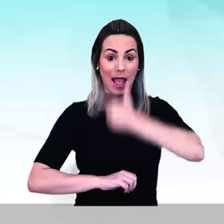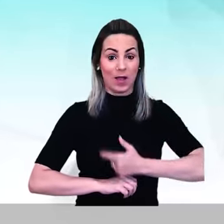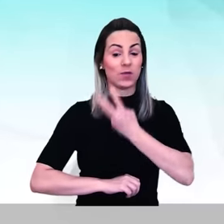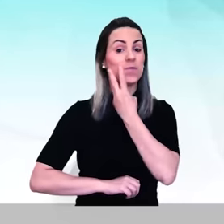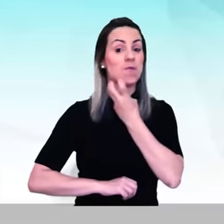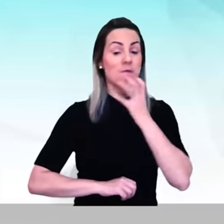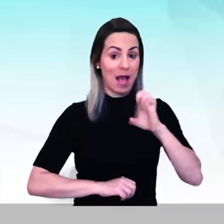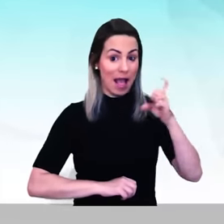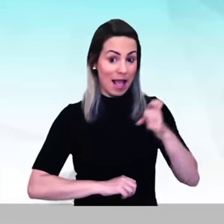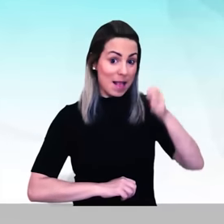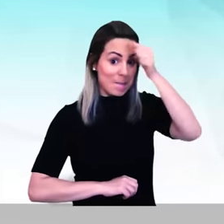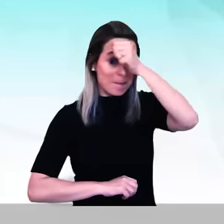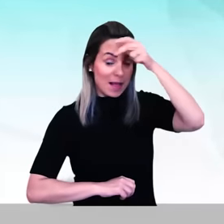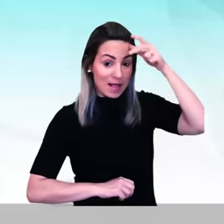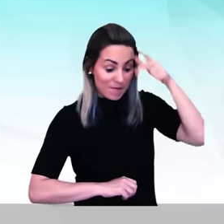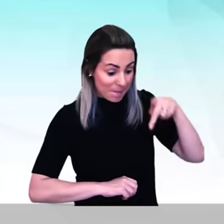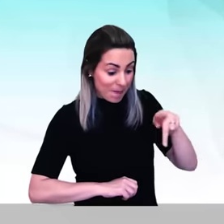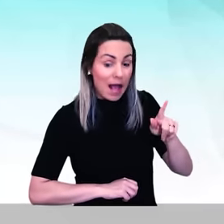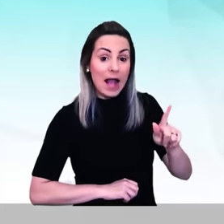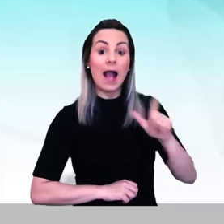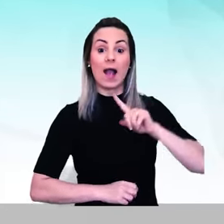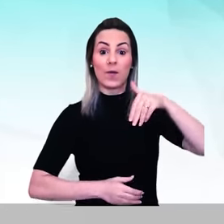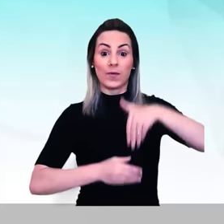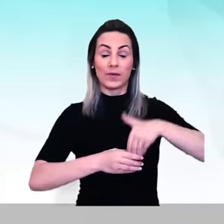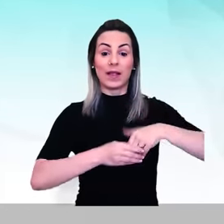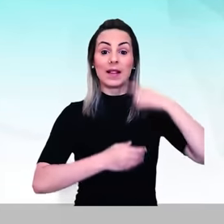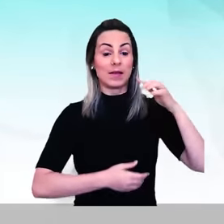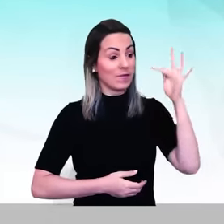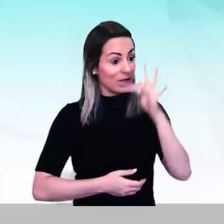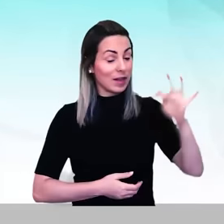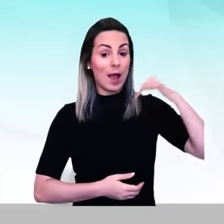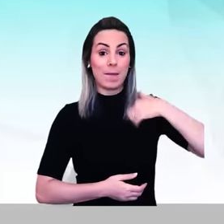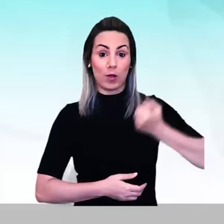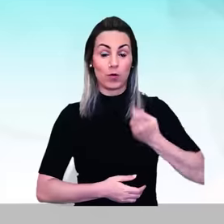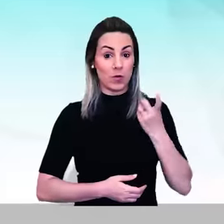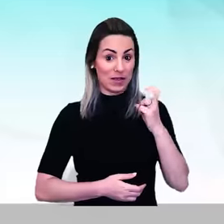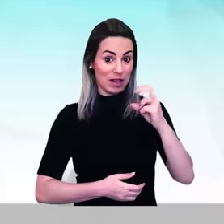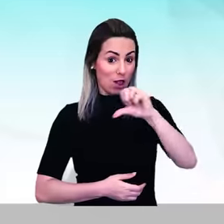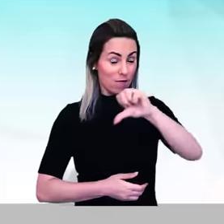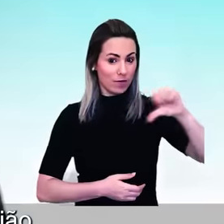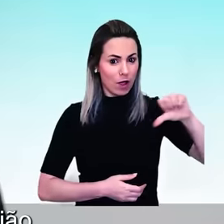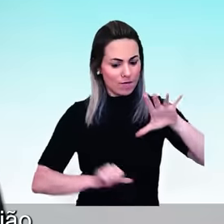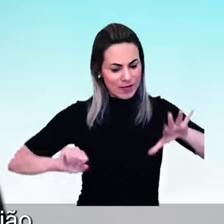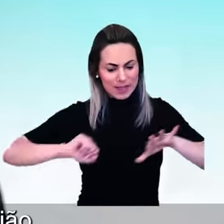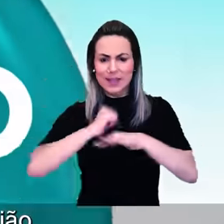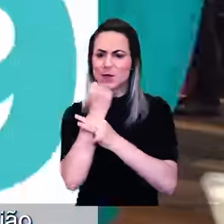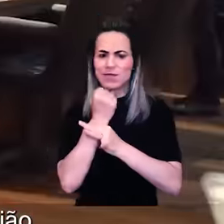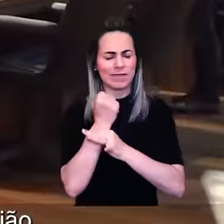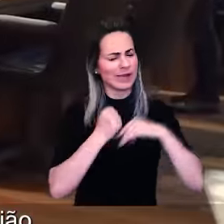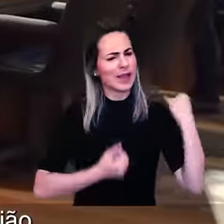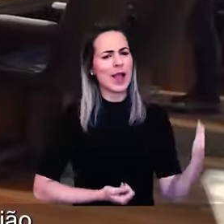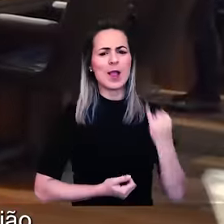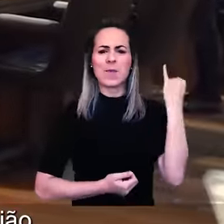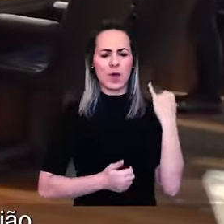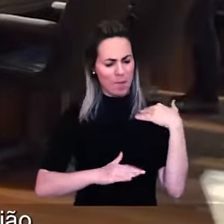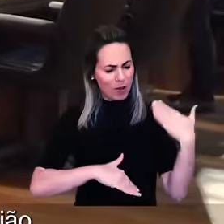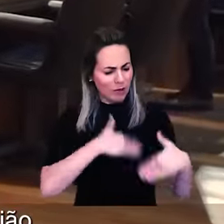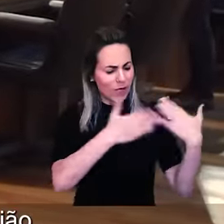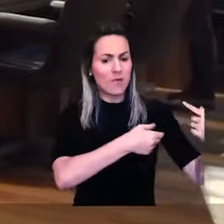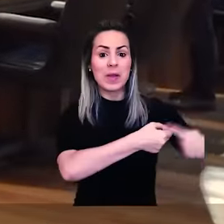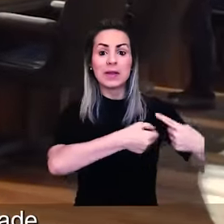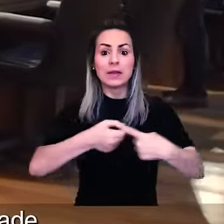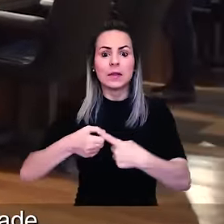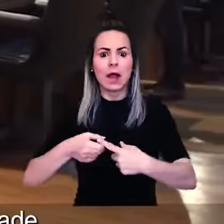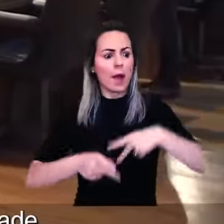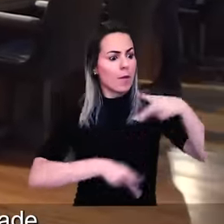Sou Alberto Mourão, ex-prefeito de Palha Grande, candidato a deputado federal. Meu número é 1599. Segurança é fundamental para o desenvolvimento da